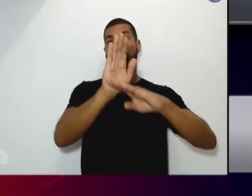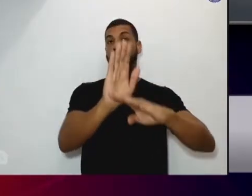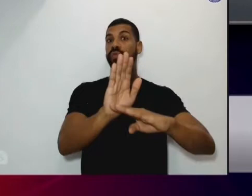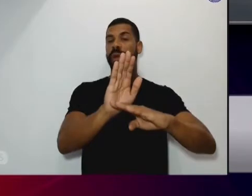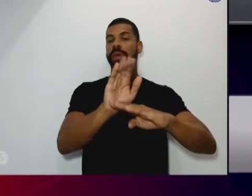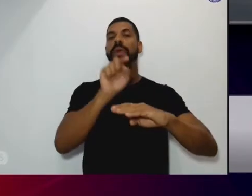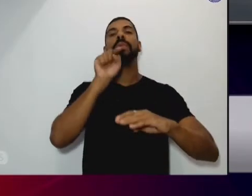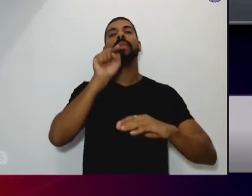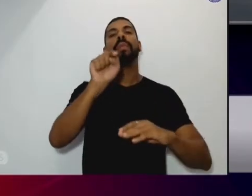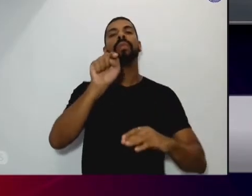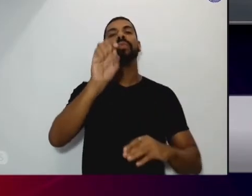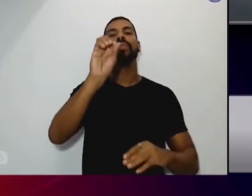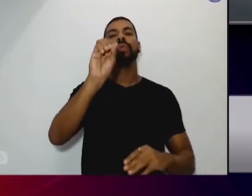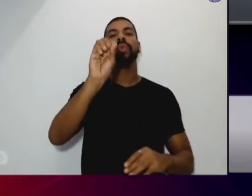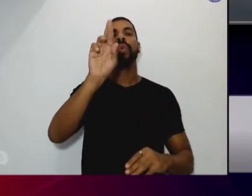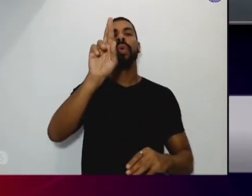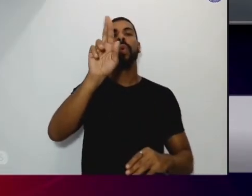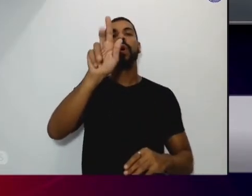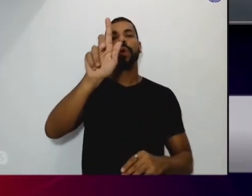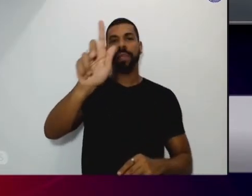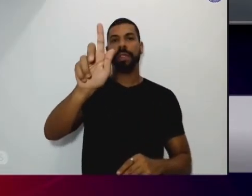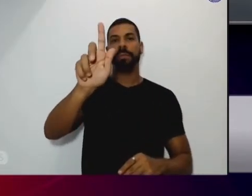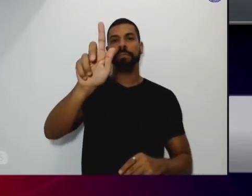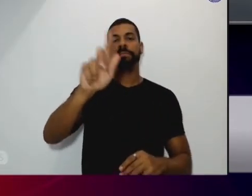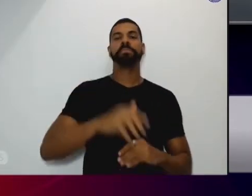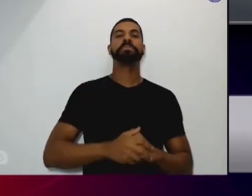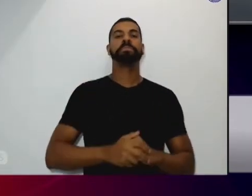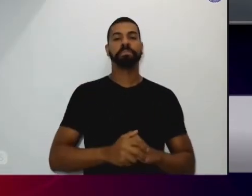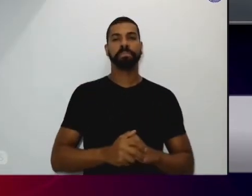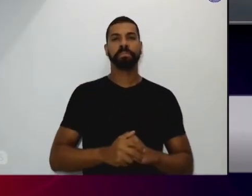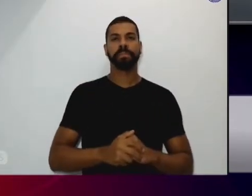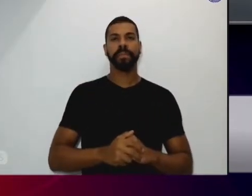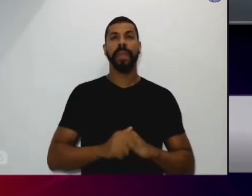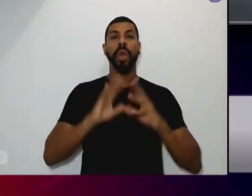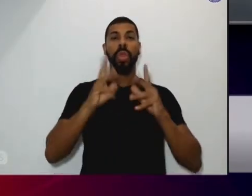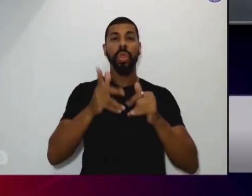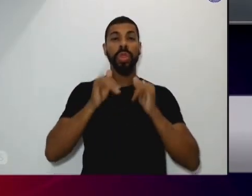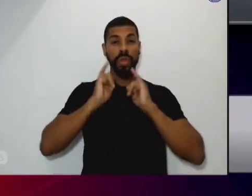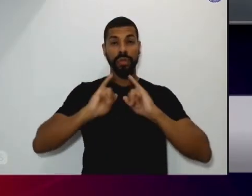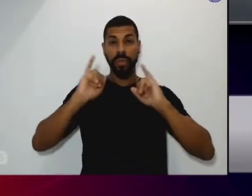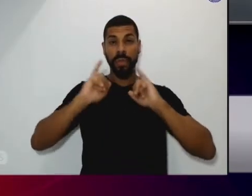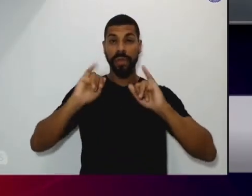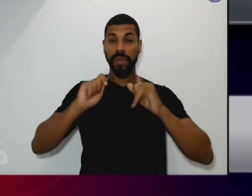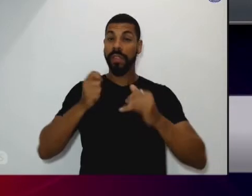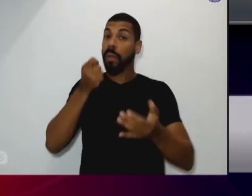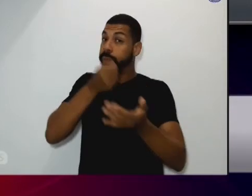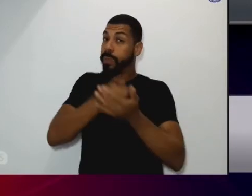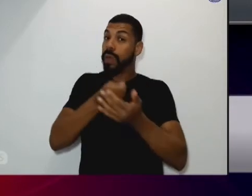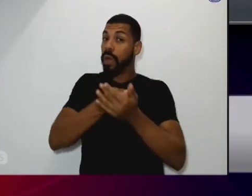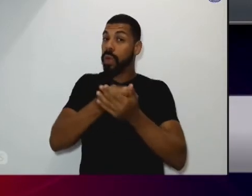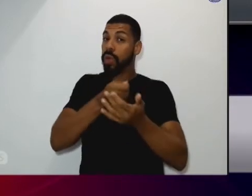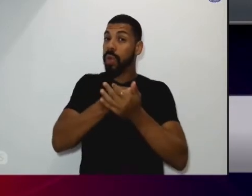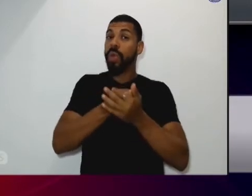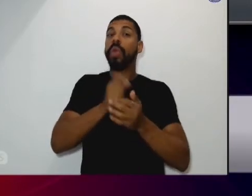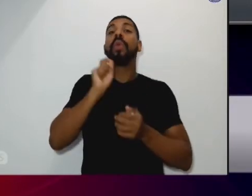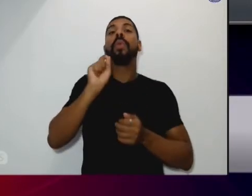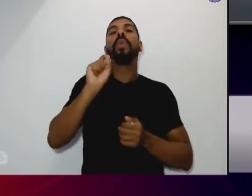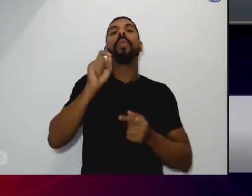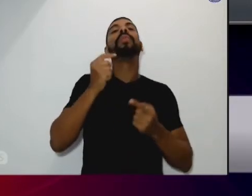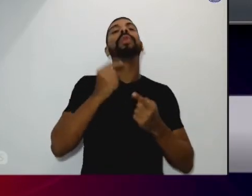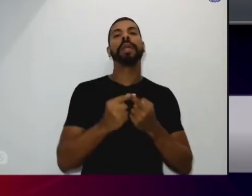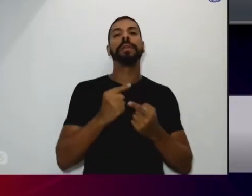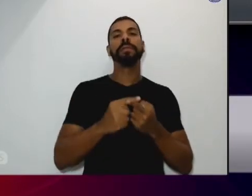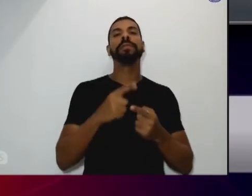informações que estão lá são obrigatórias por quê? porque lá vai ter a data de